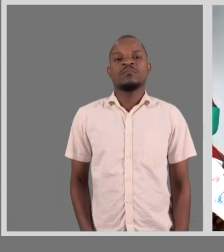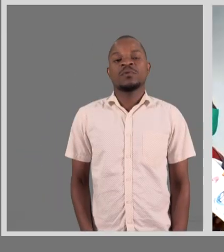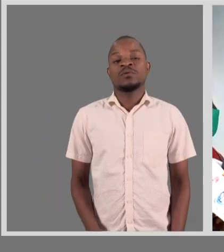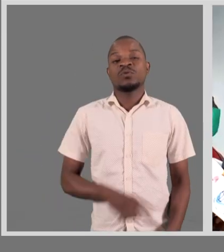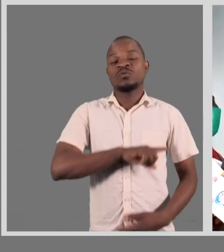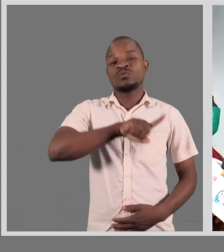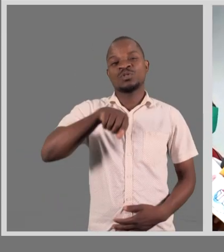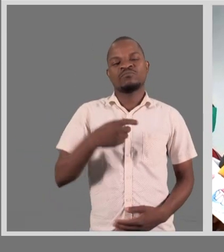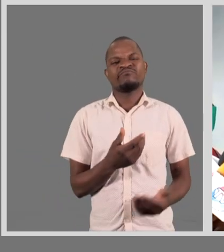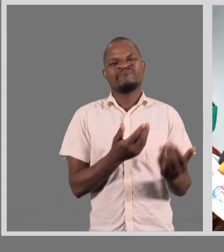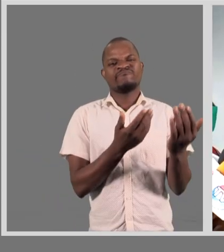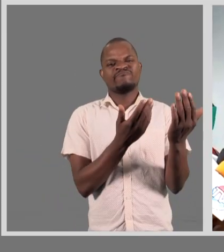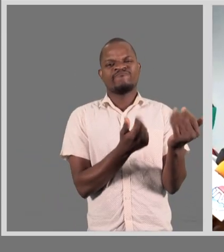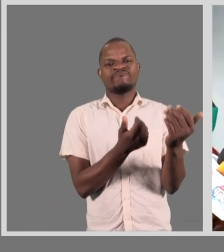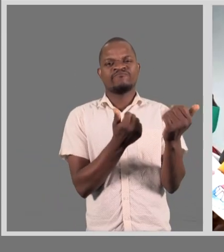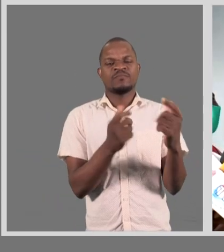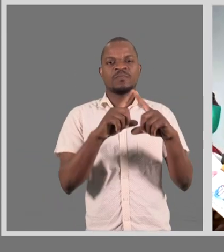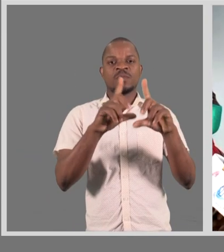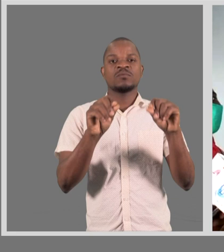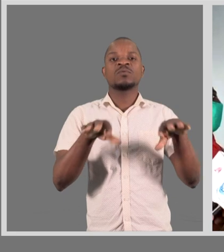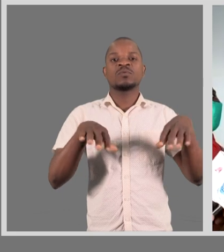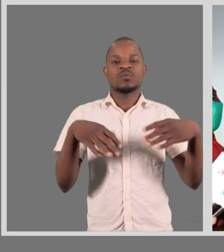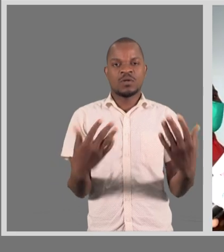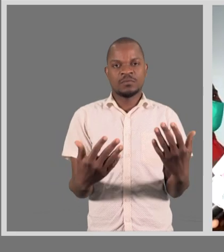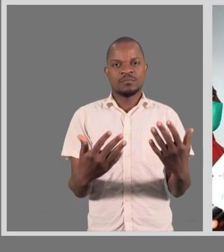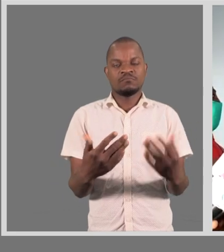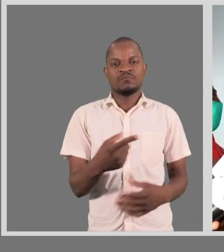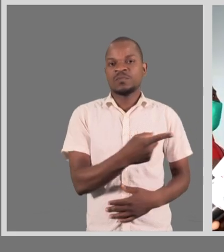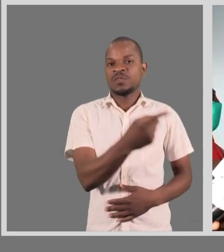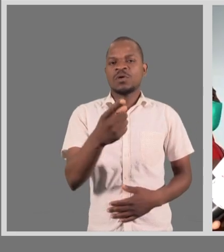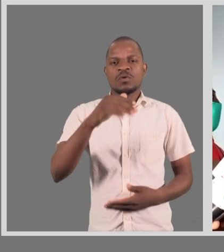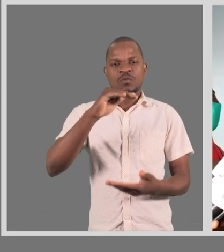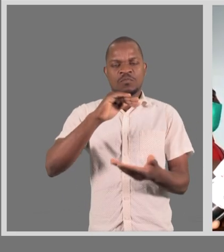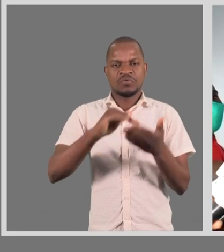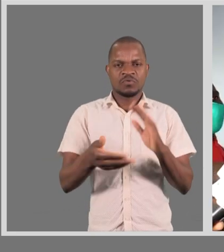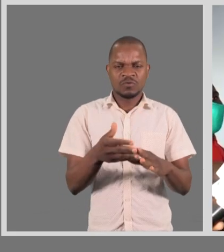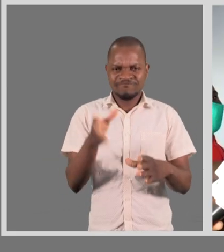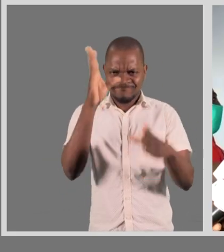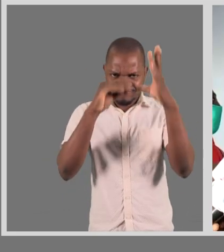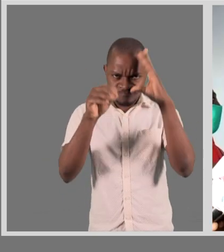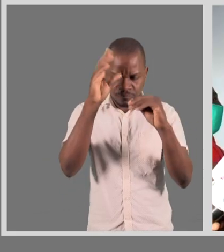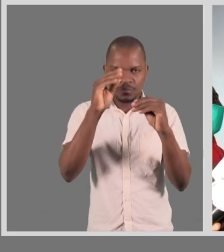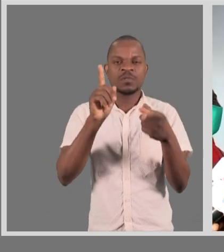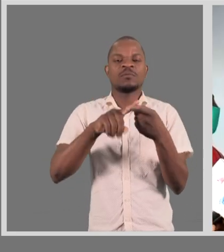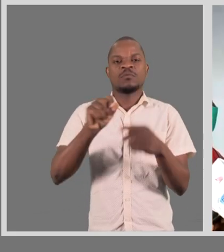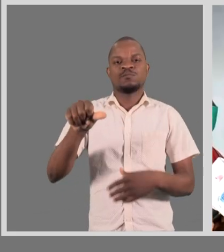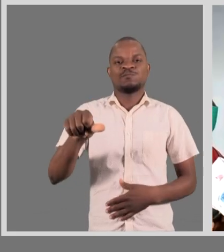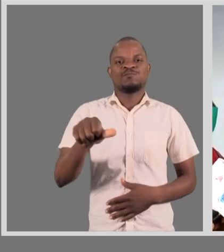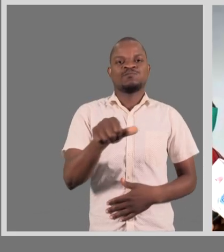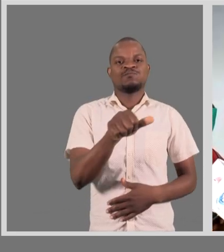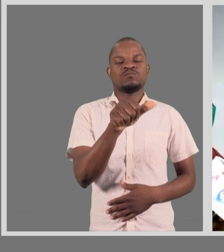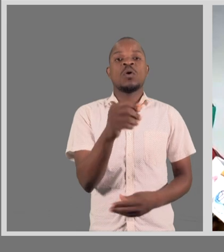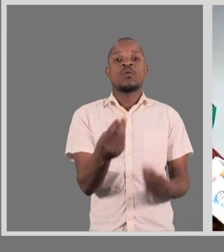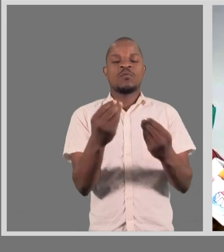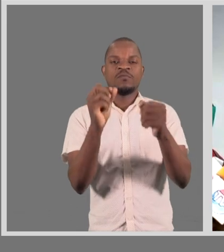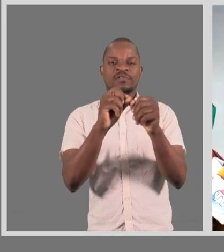As expectativas é que os professores sejam capacitados e que possam melhorar a sua capacidade de lidar